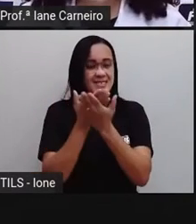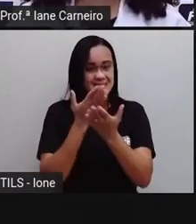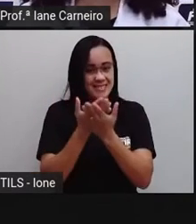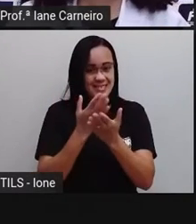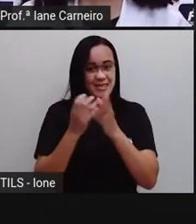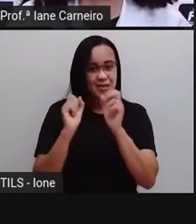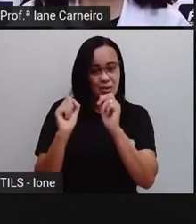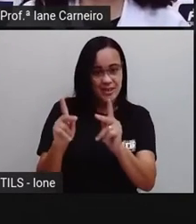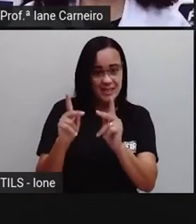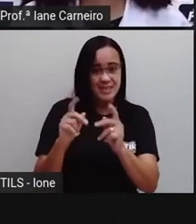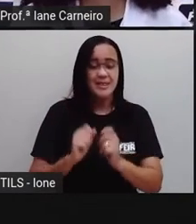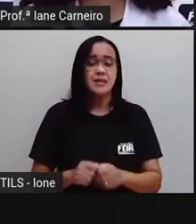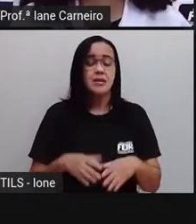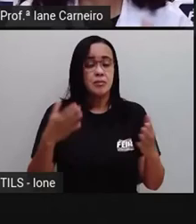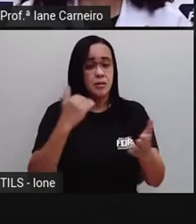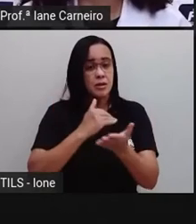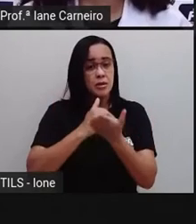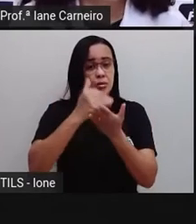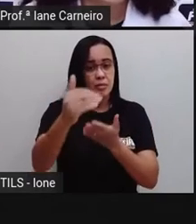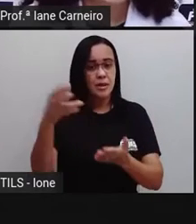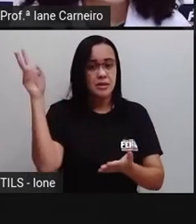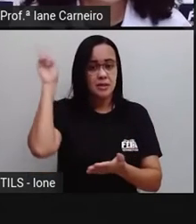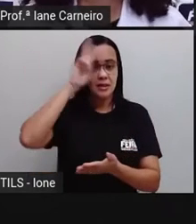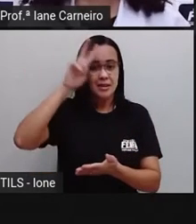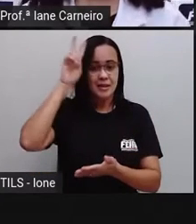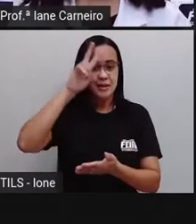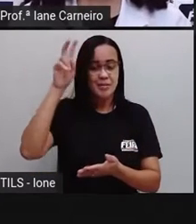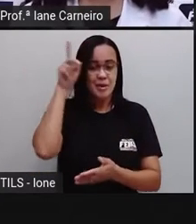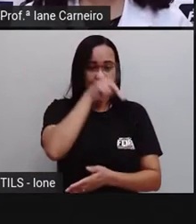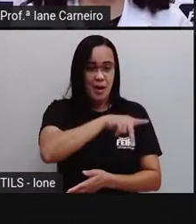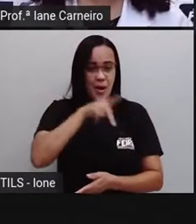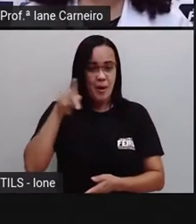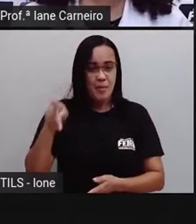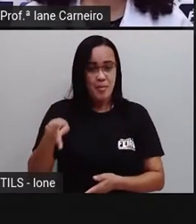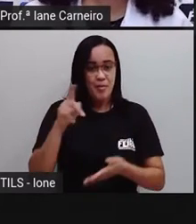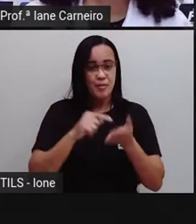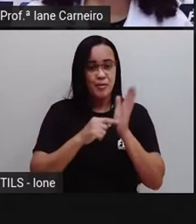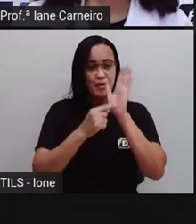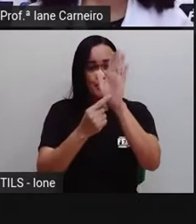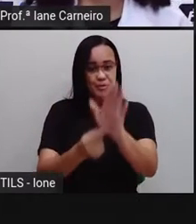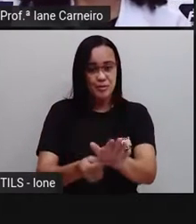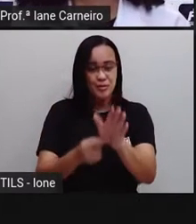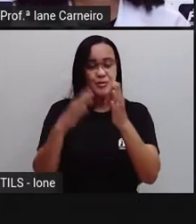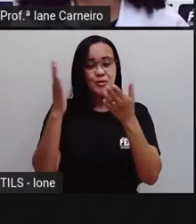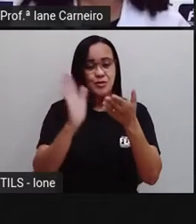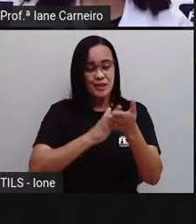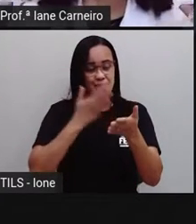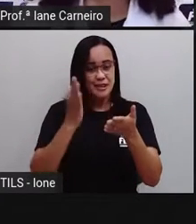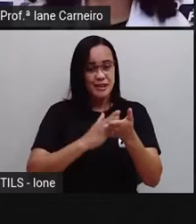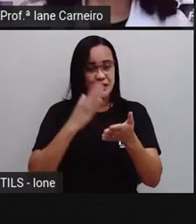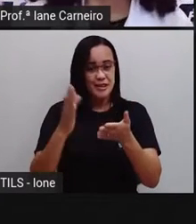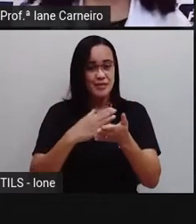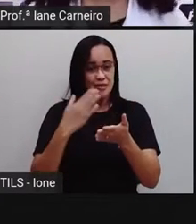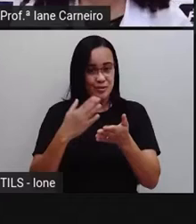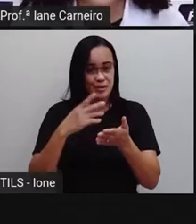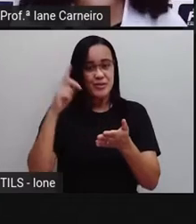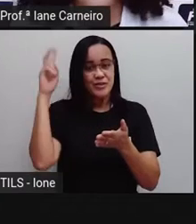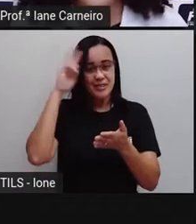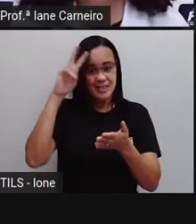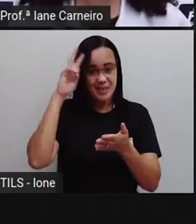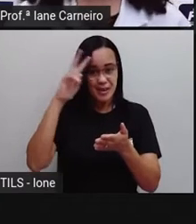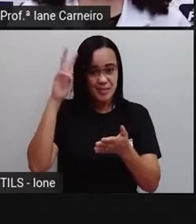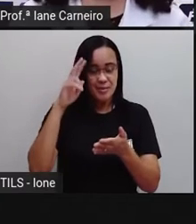começar, lembram que a Pró trouxe para vocês aqui verem o livro de Ruth Rocha, palavras, muitas